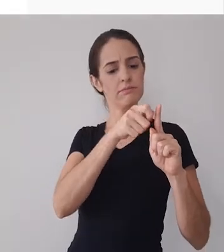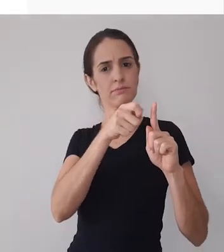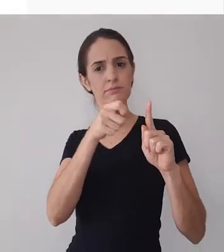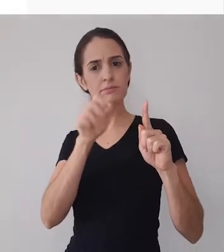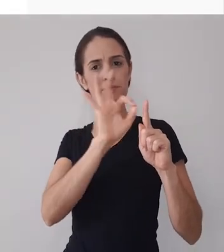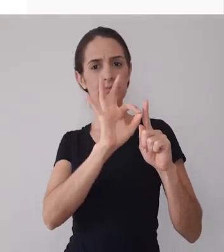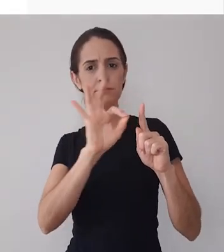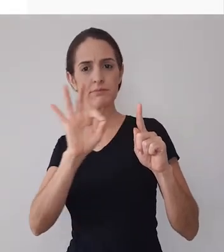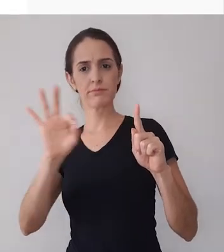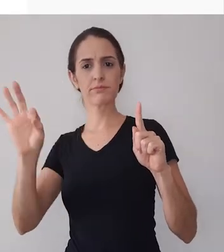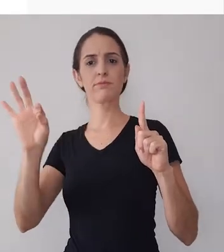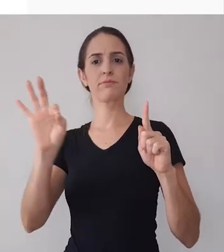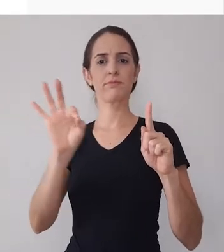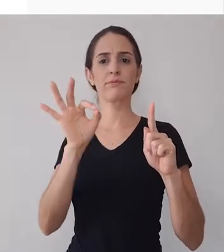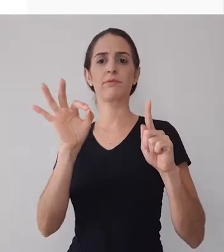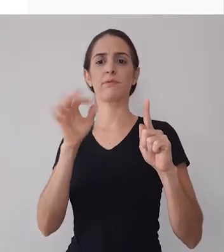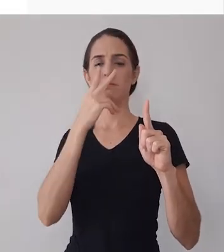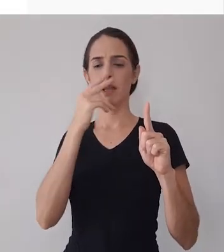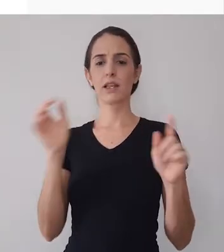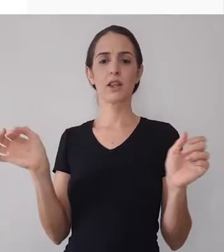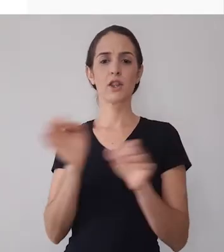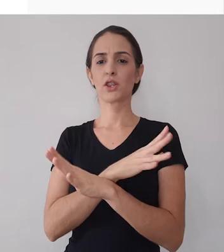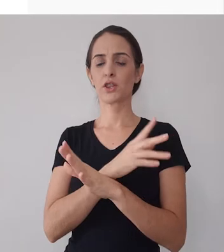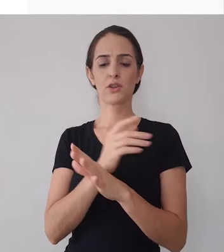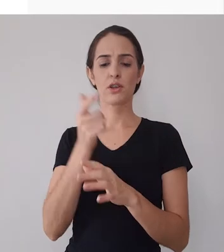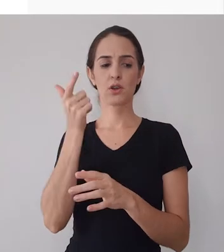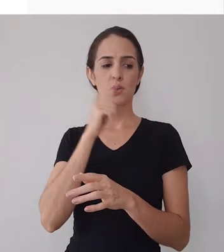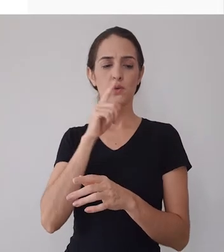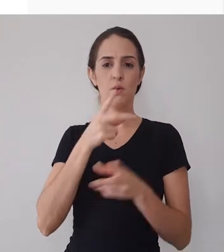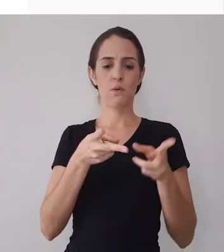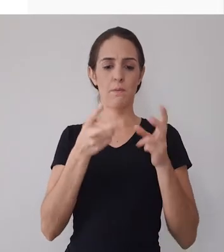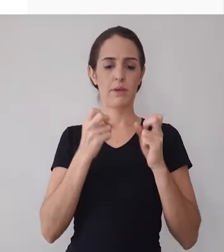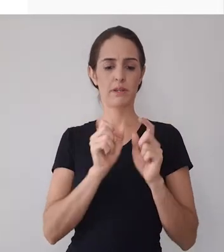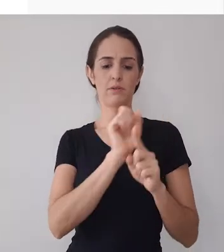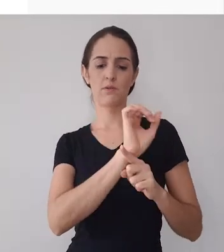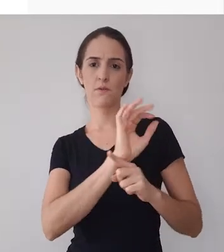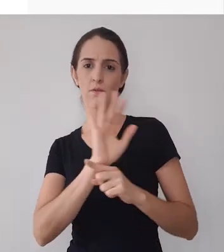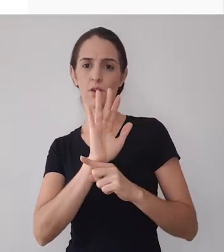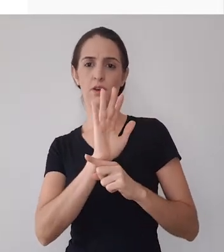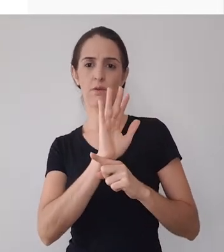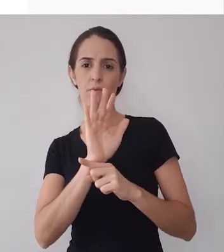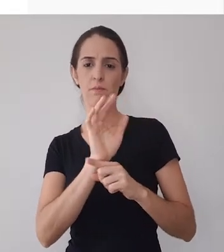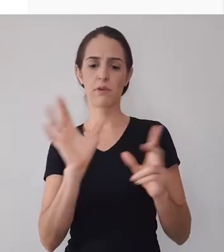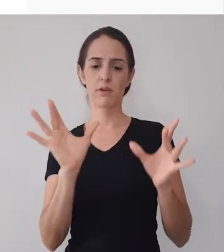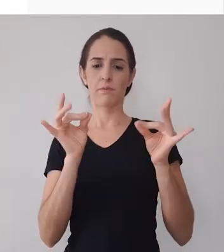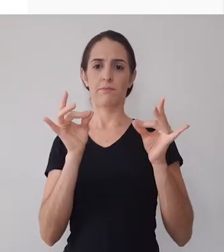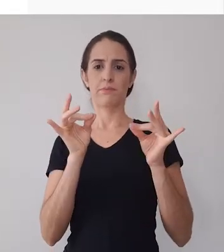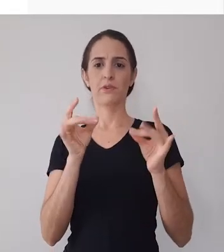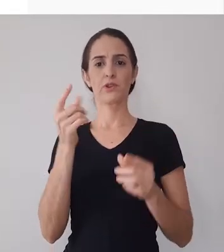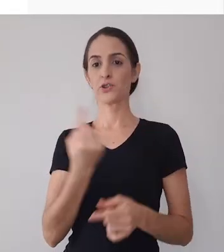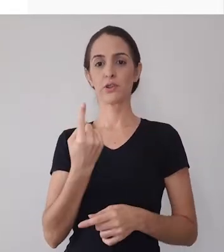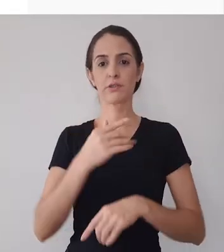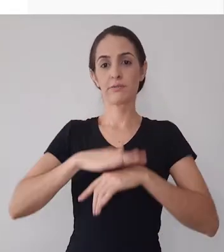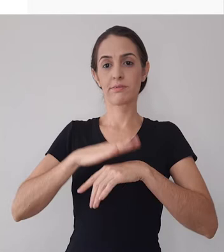de play ele já tem um magnetismo em partes específicas por exemplo onde começa a vinheta aqui ele meio que gruda